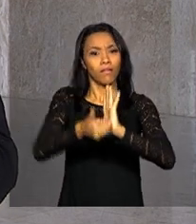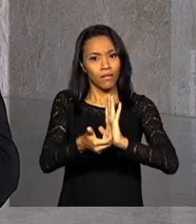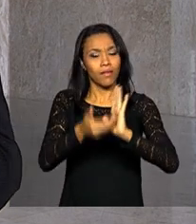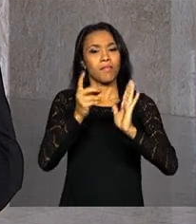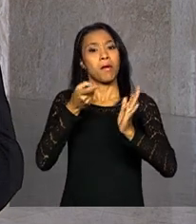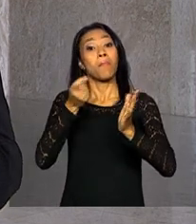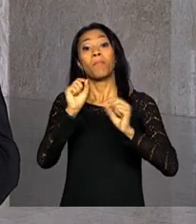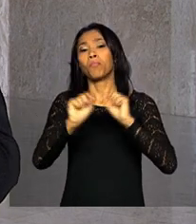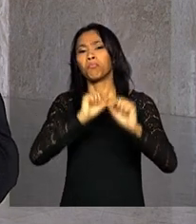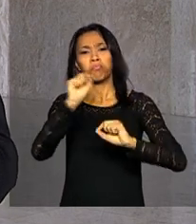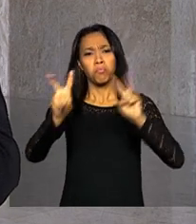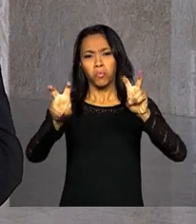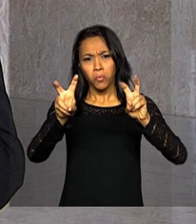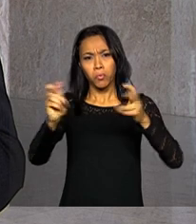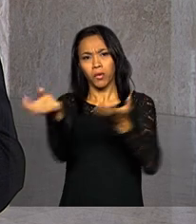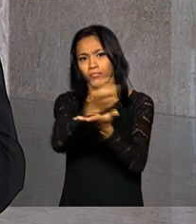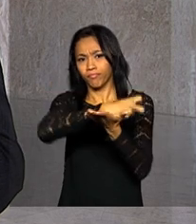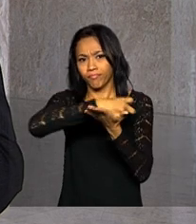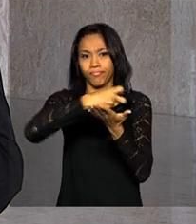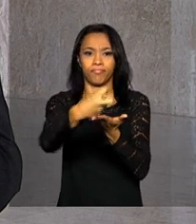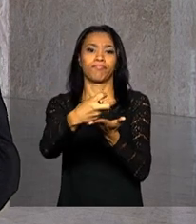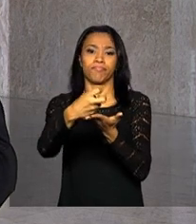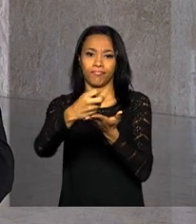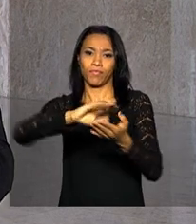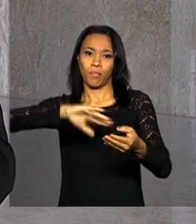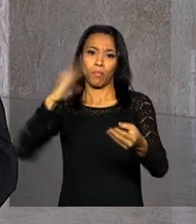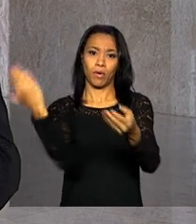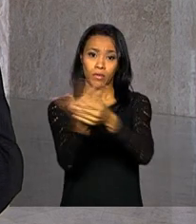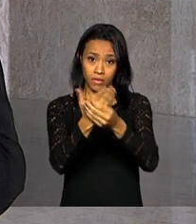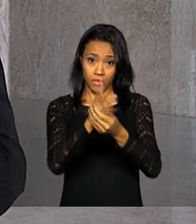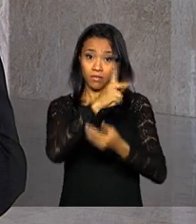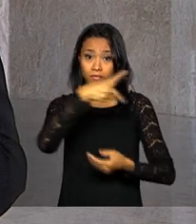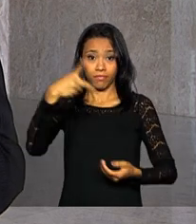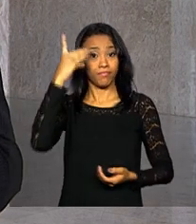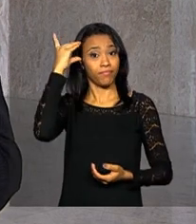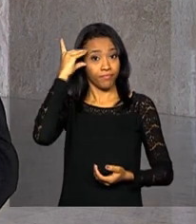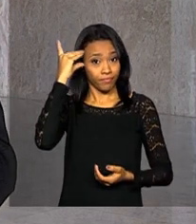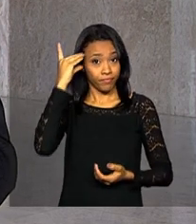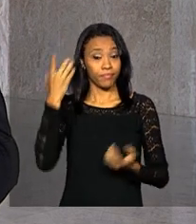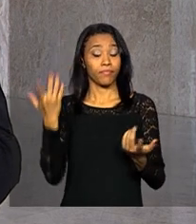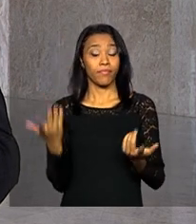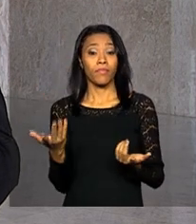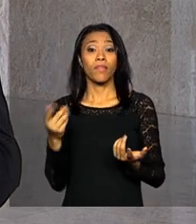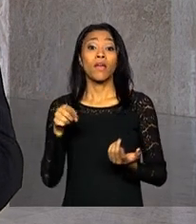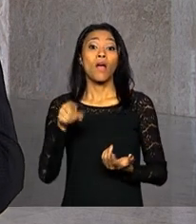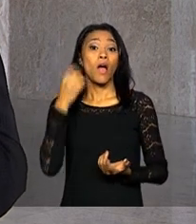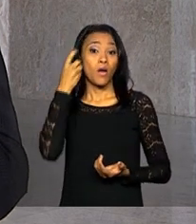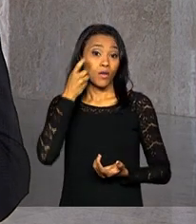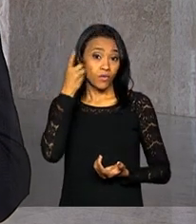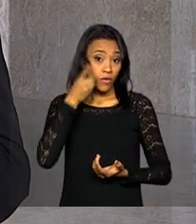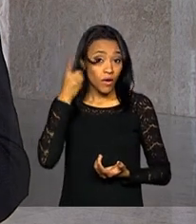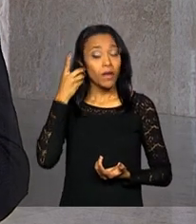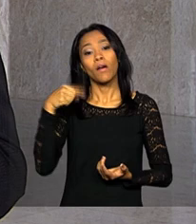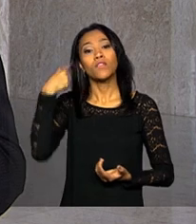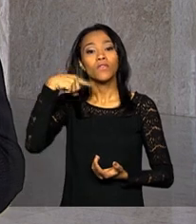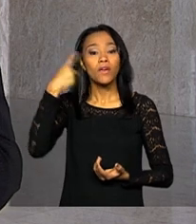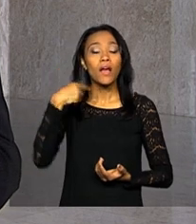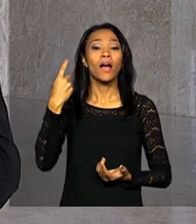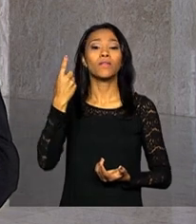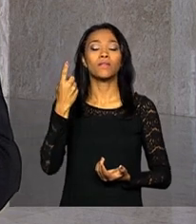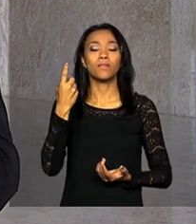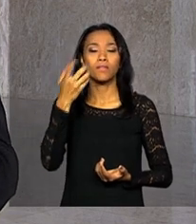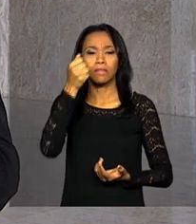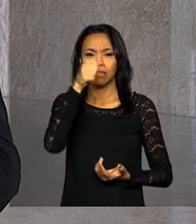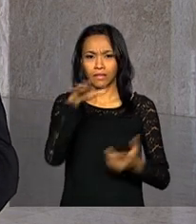pelo impedimento, pela abertura do processo de impedimento contra a presidenta Dilma Rousseff, o advogado-geral da União, José Eduardo